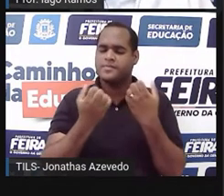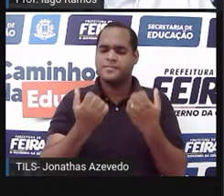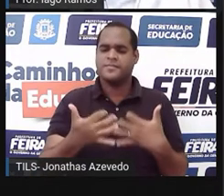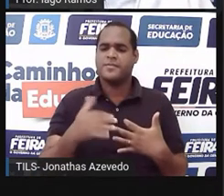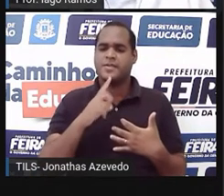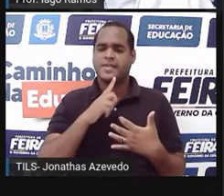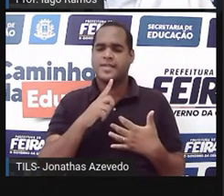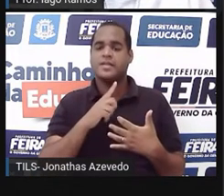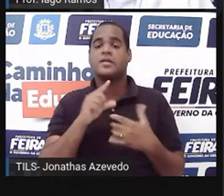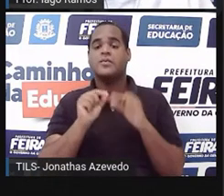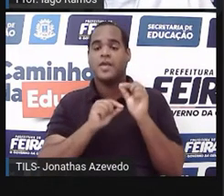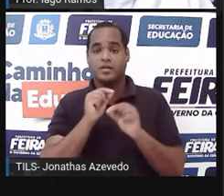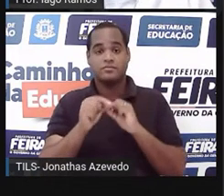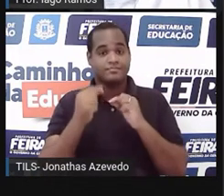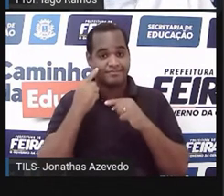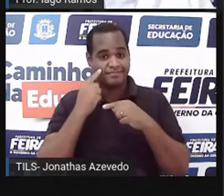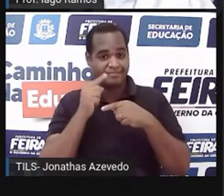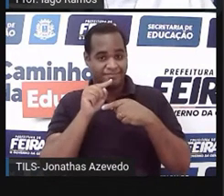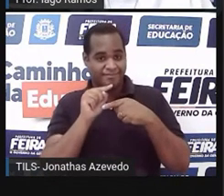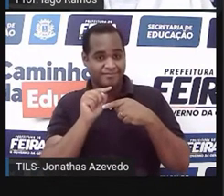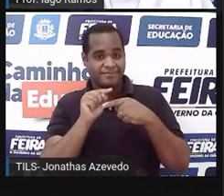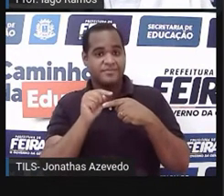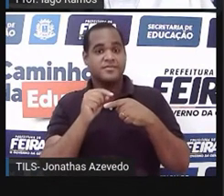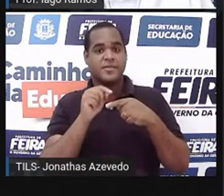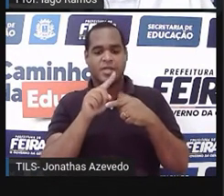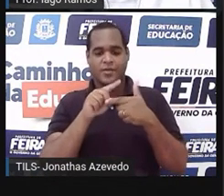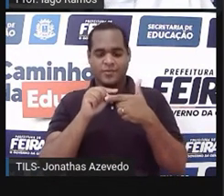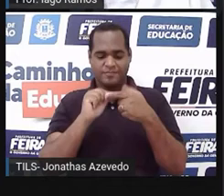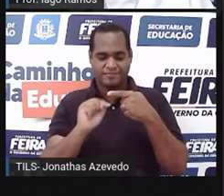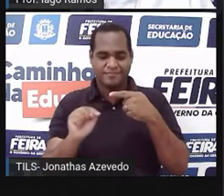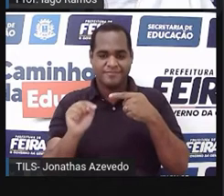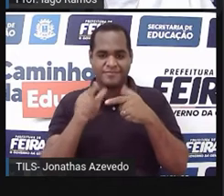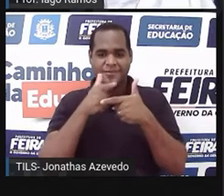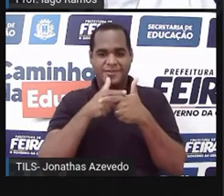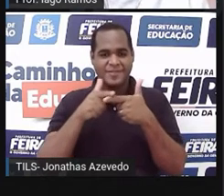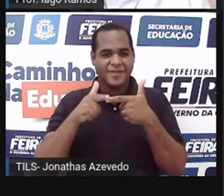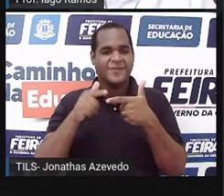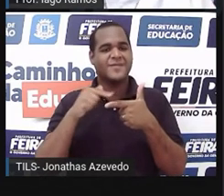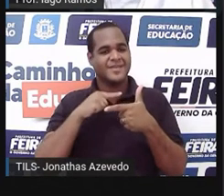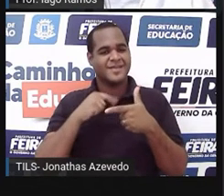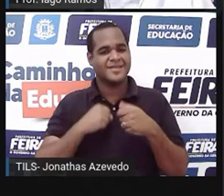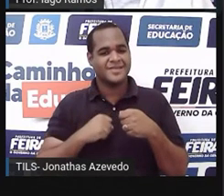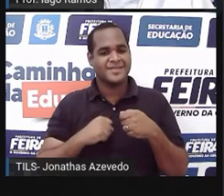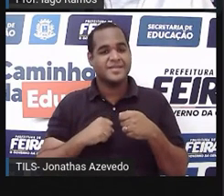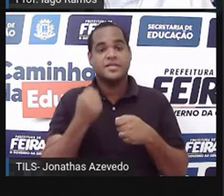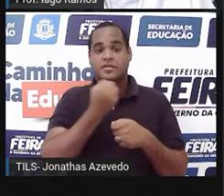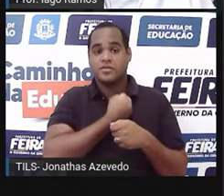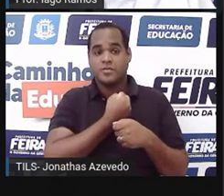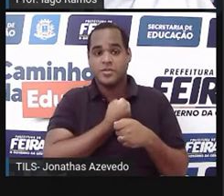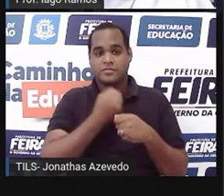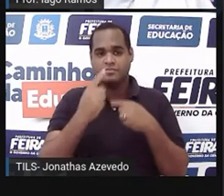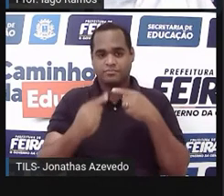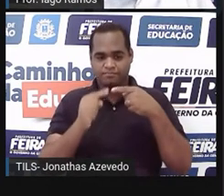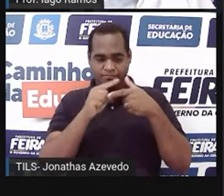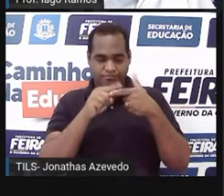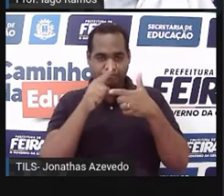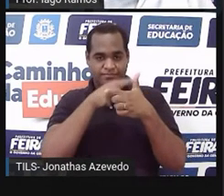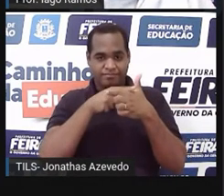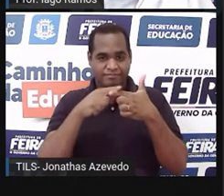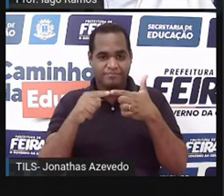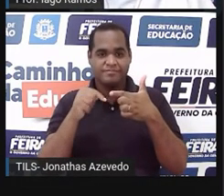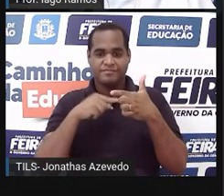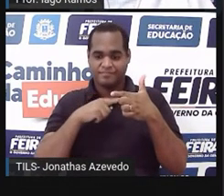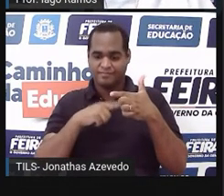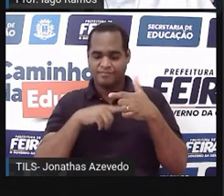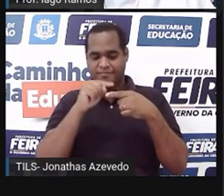a gente pega o número de cima da fração e divide pelo de baixo, tá? Numerador que é o de cima dividido por